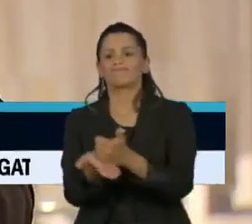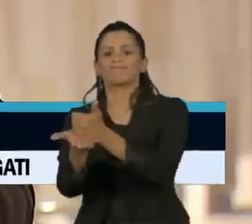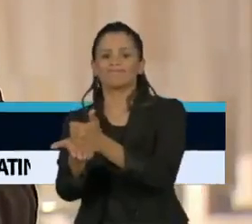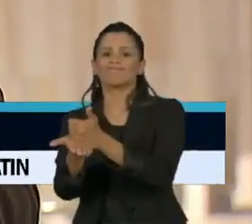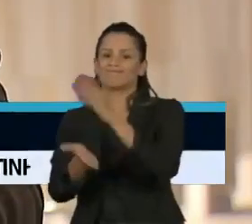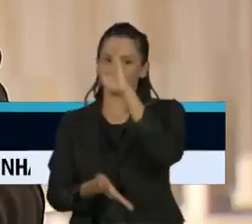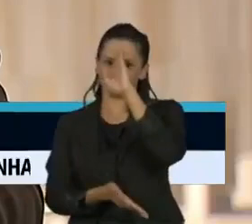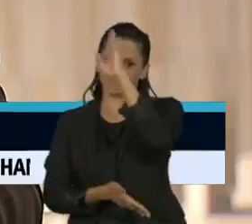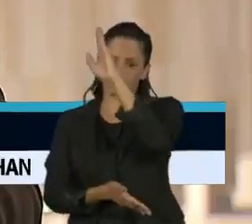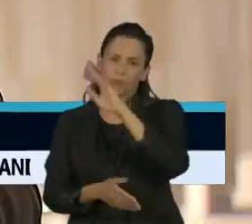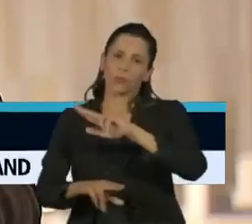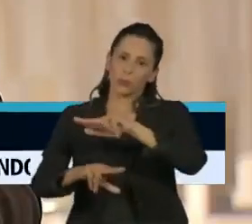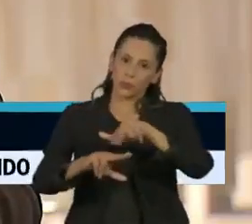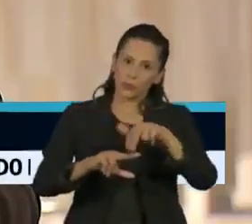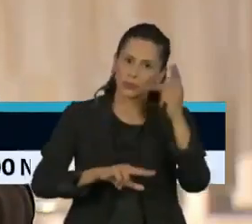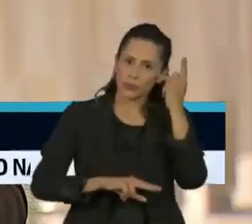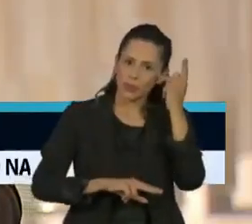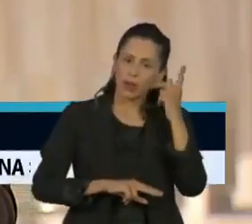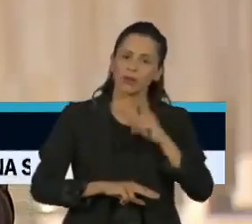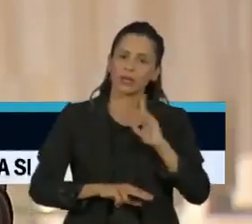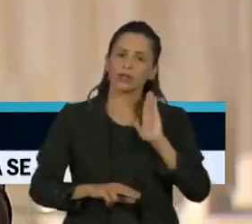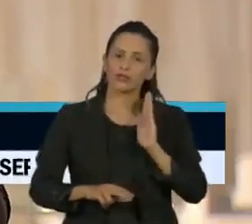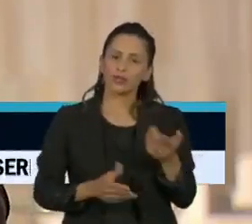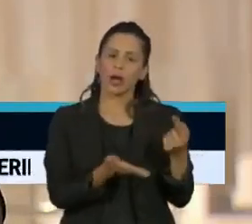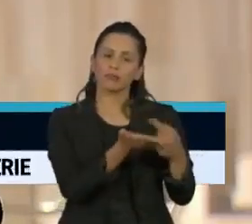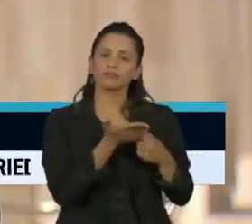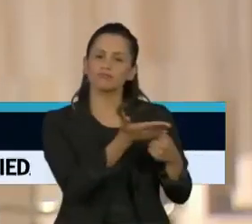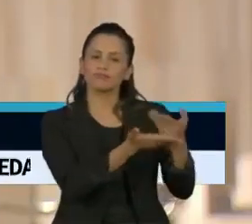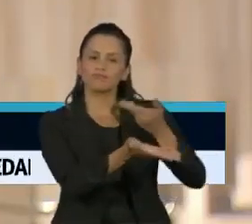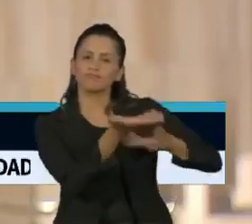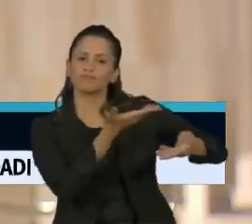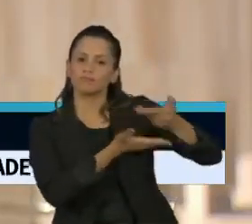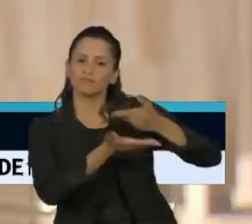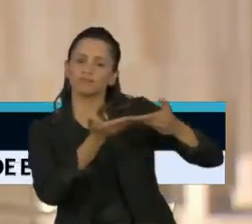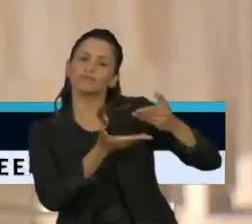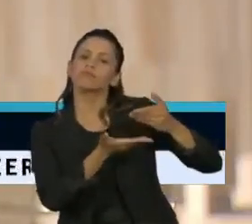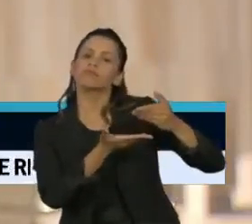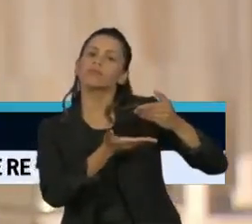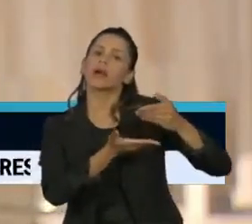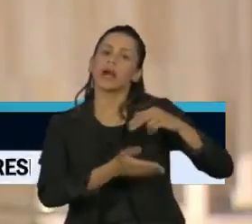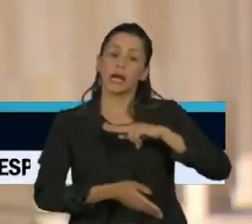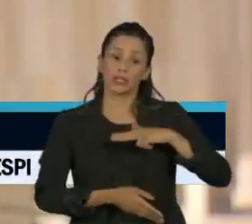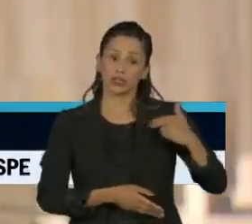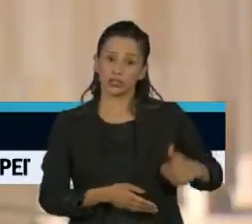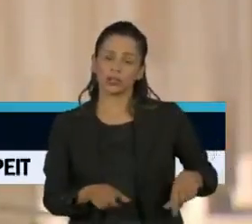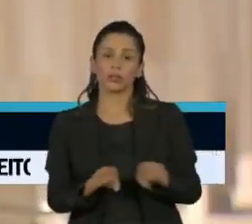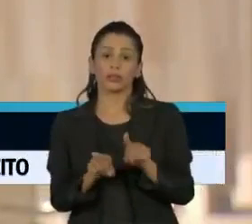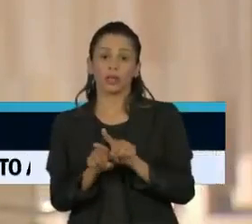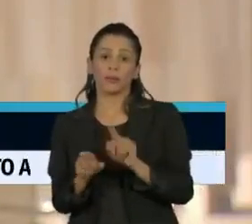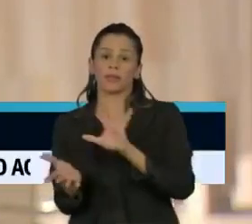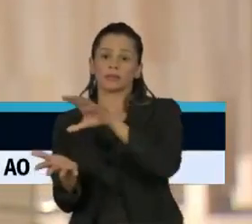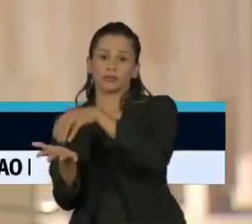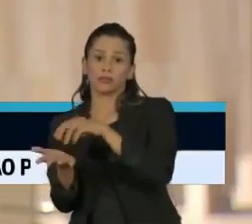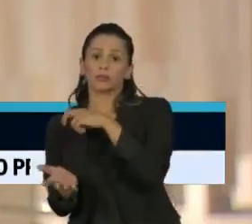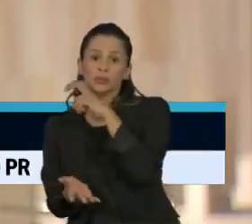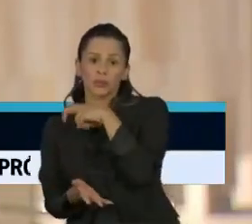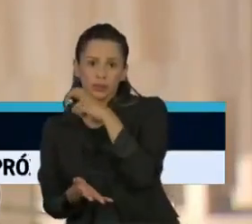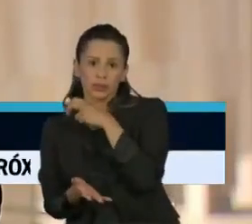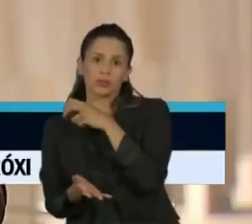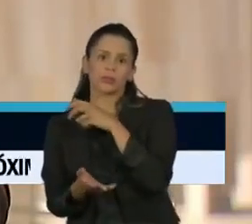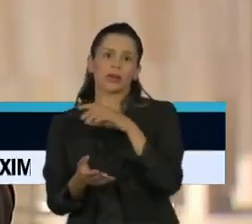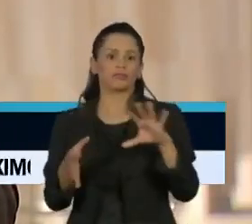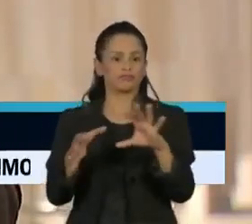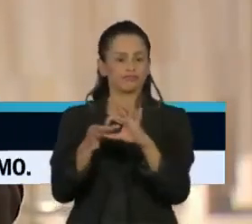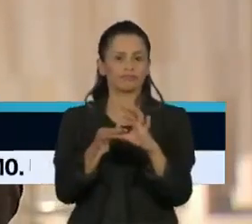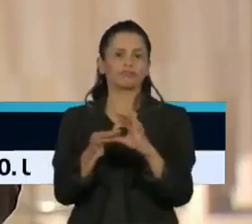São Paulo estreita a relação com a China e com o laboratório Sinovac, parceiro do Instituto Butantan. O Estado já garantiu